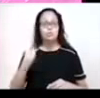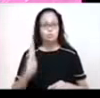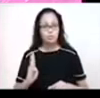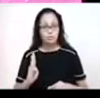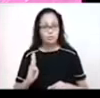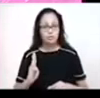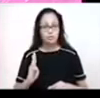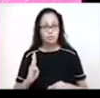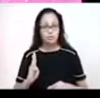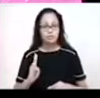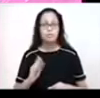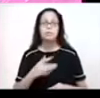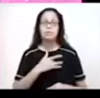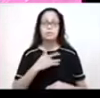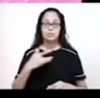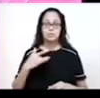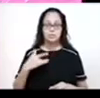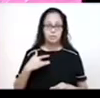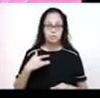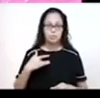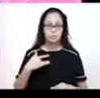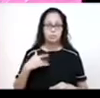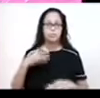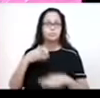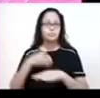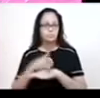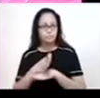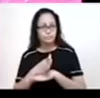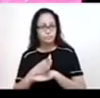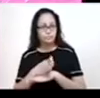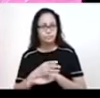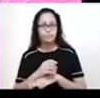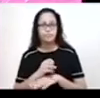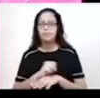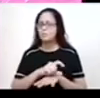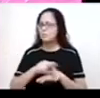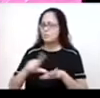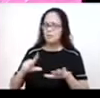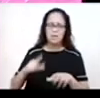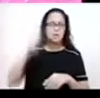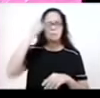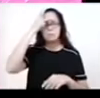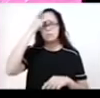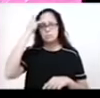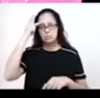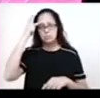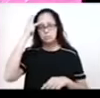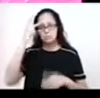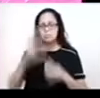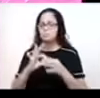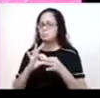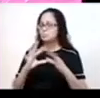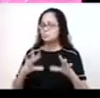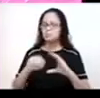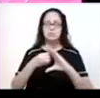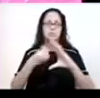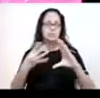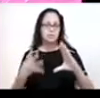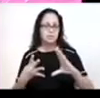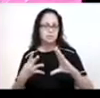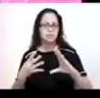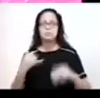um sistema de saúde público, universal, acessível a qualquer pessoa, independente de qualquer característica, de identidade,